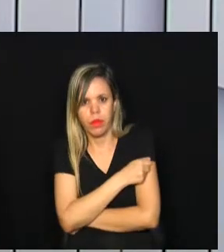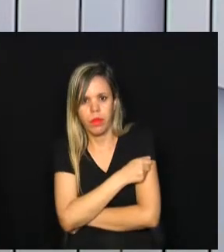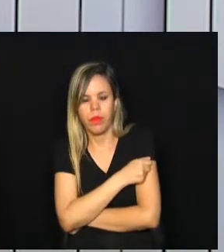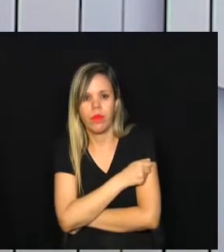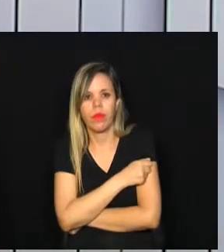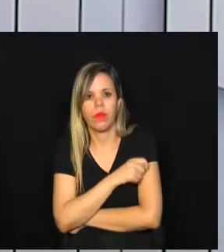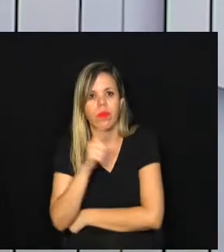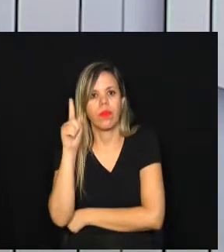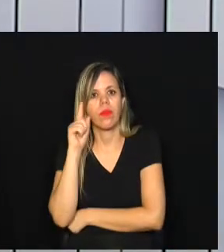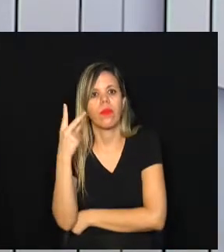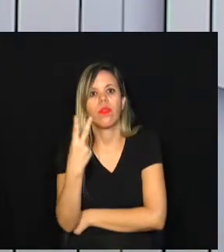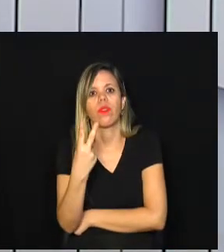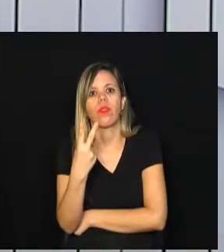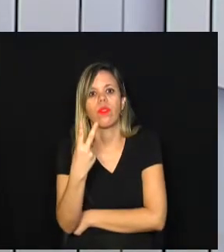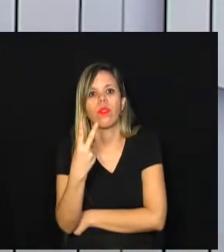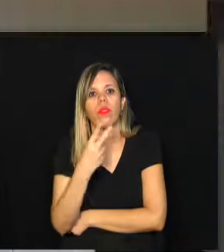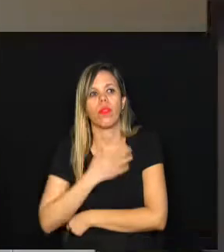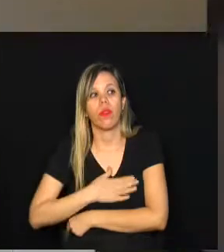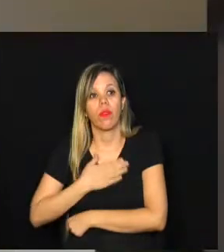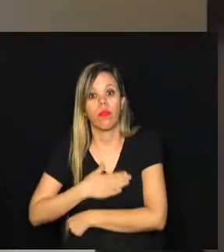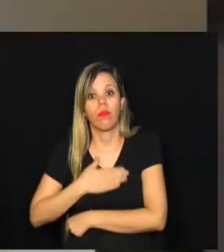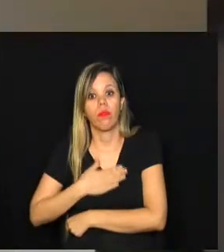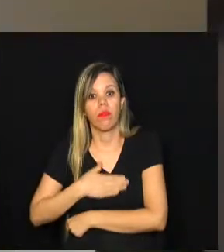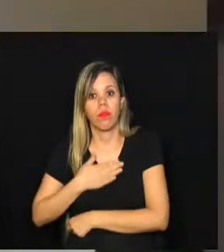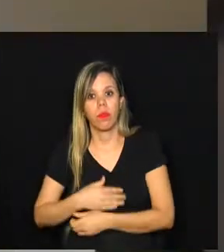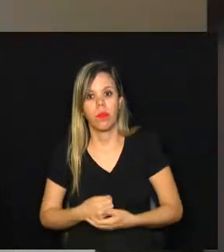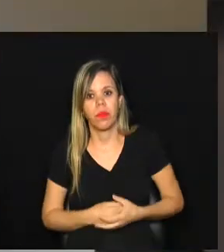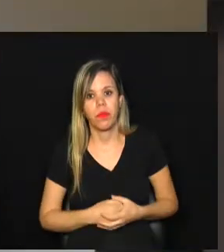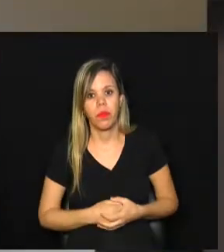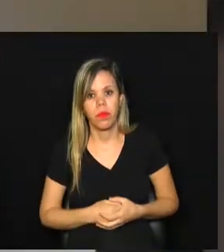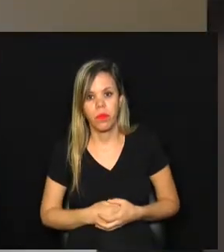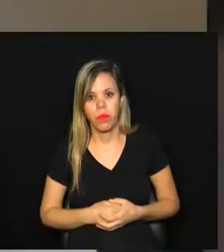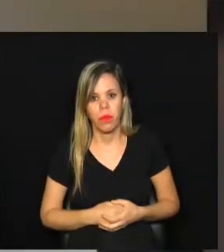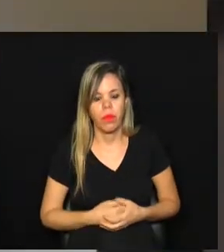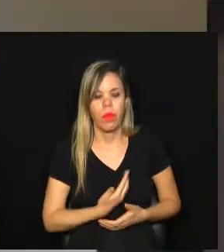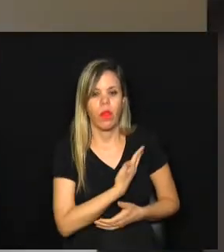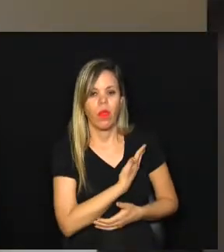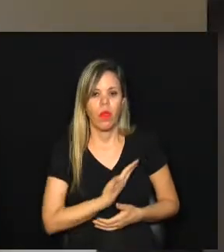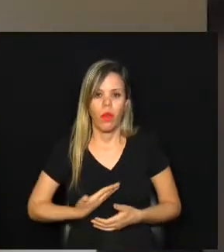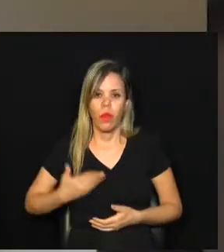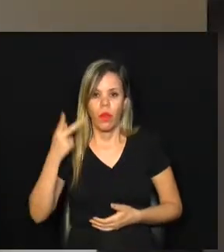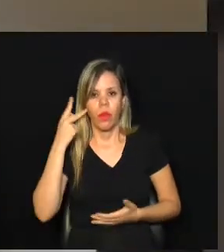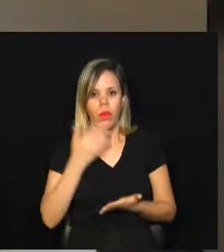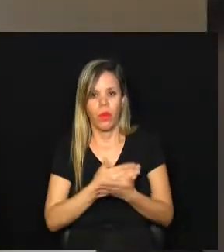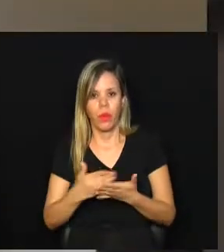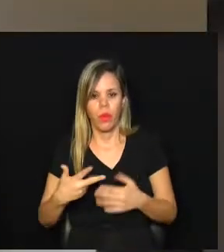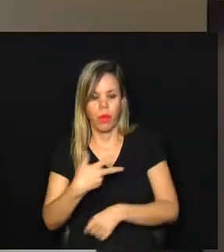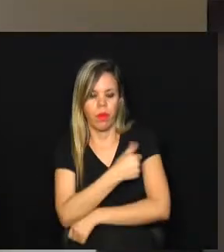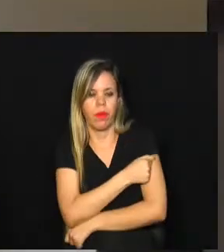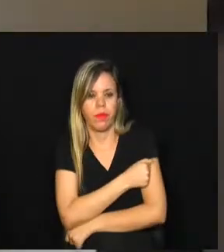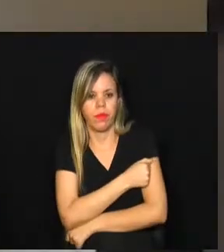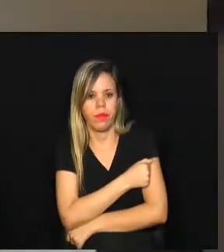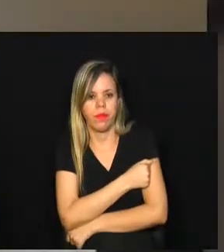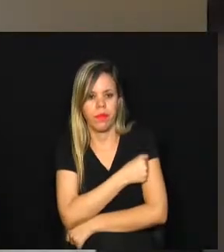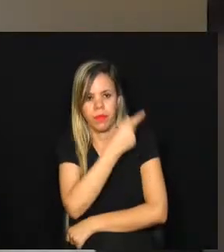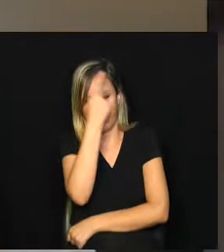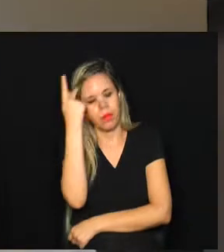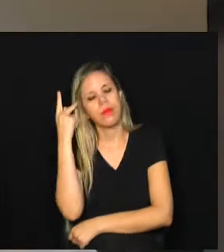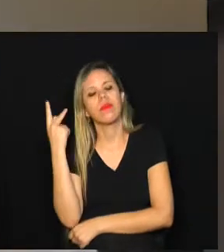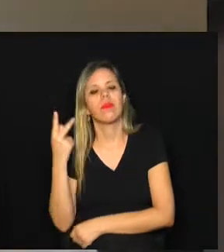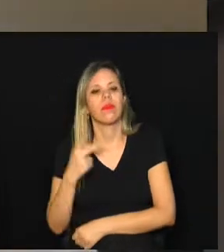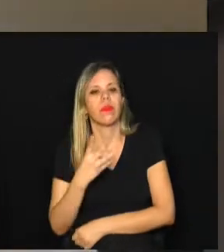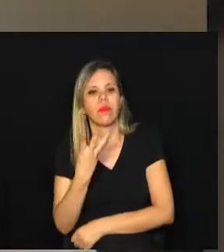partir do dia 2 de agosto. O governo de São Paulo vai iniciar a vacinação das pessoas entre